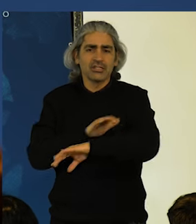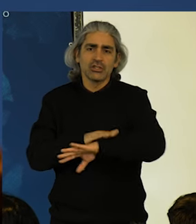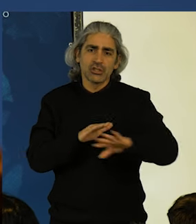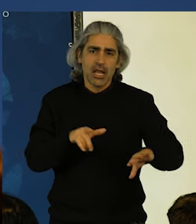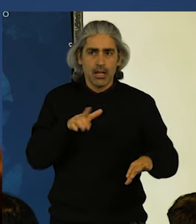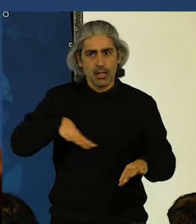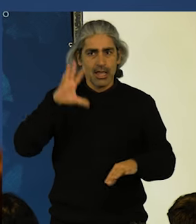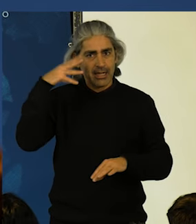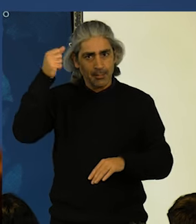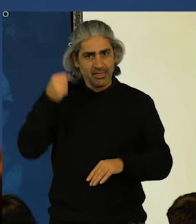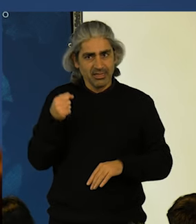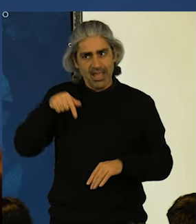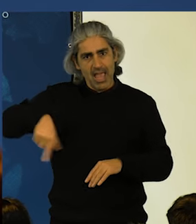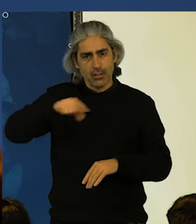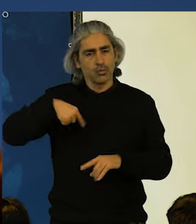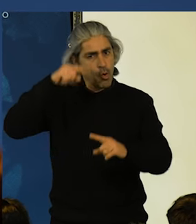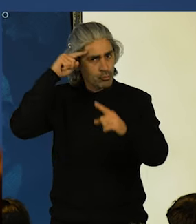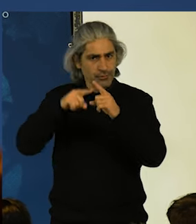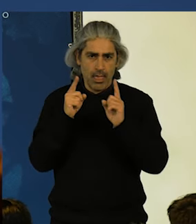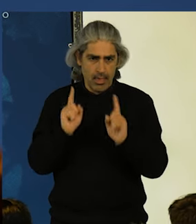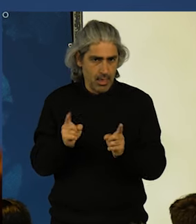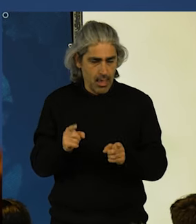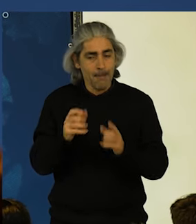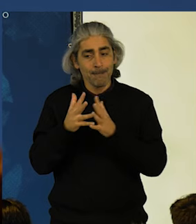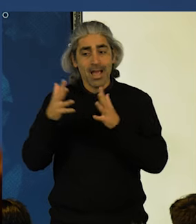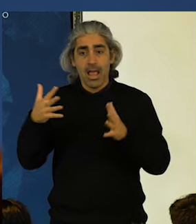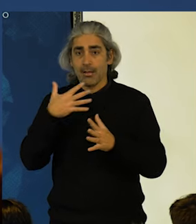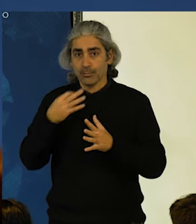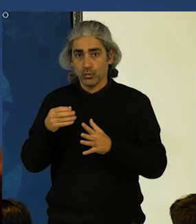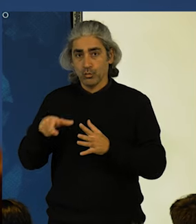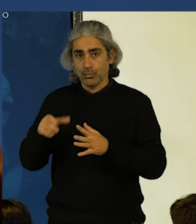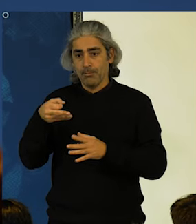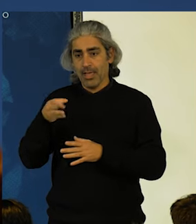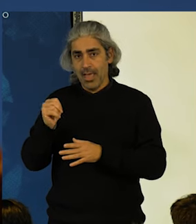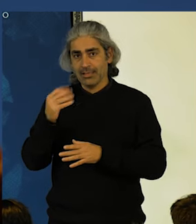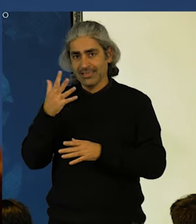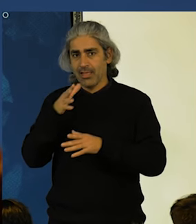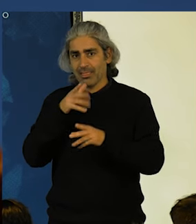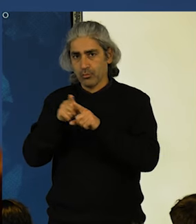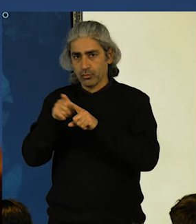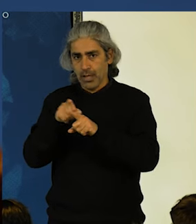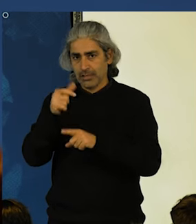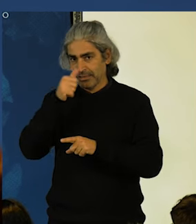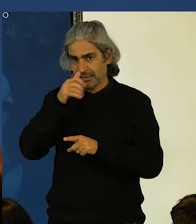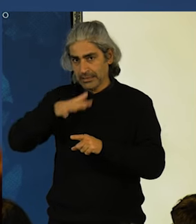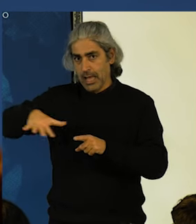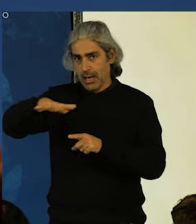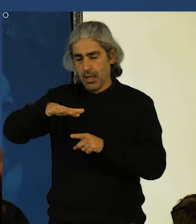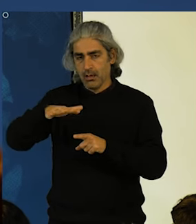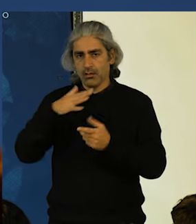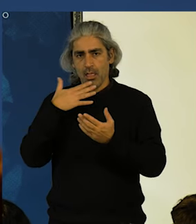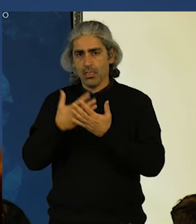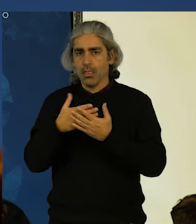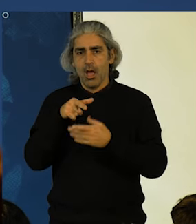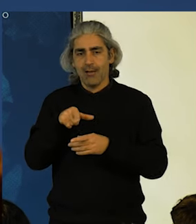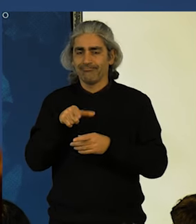nosso objetivo. A maioria absoluta do PS, com os seus 5 deputados por Santarém, legou-nos um país